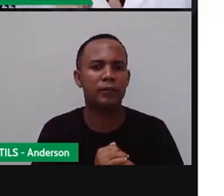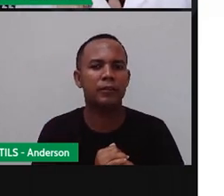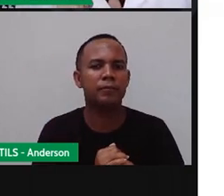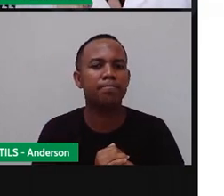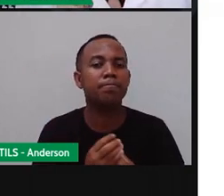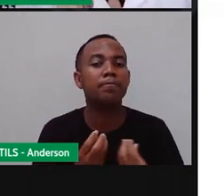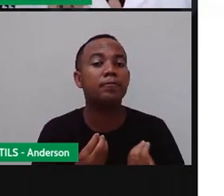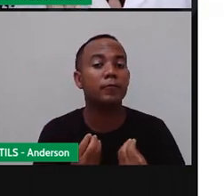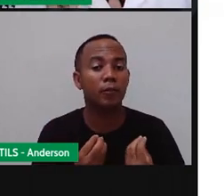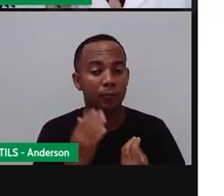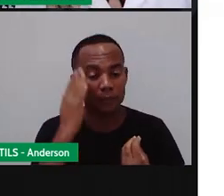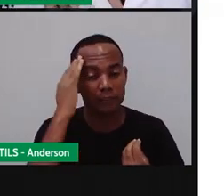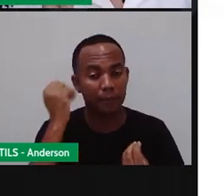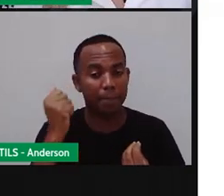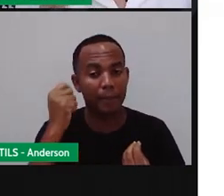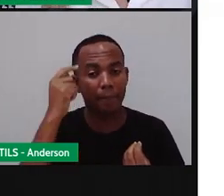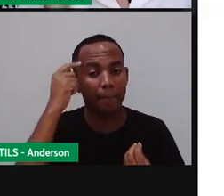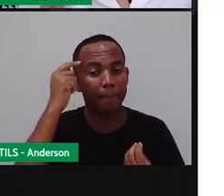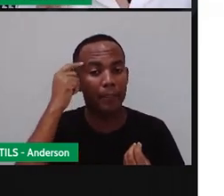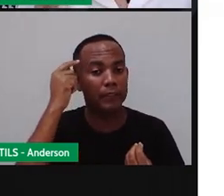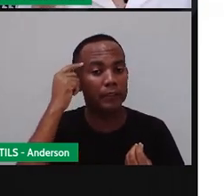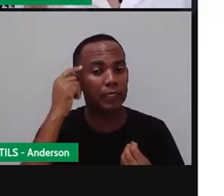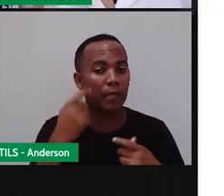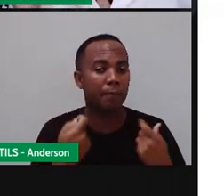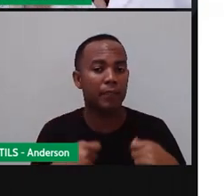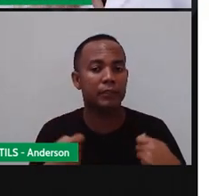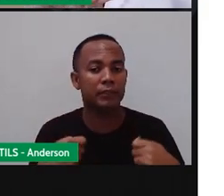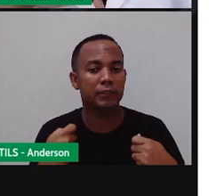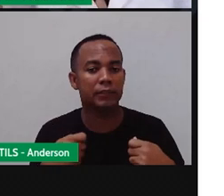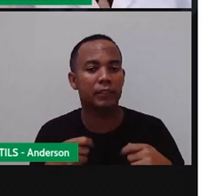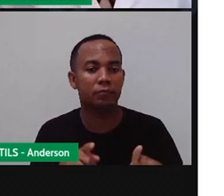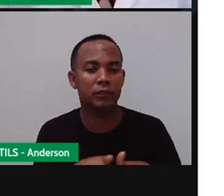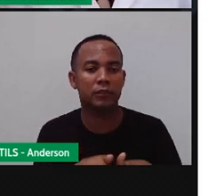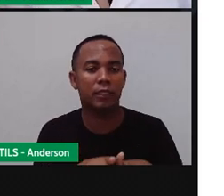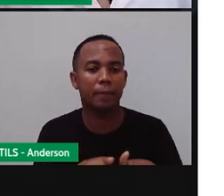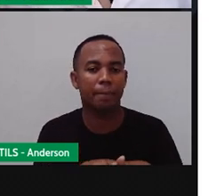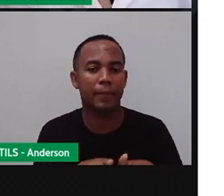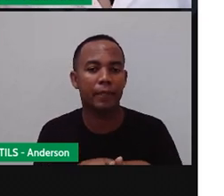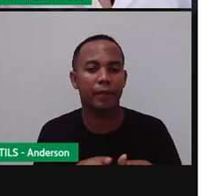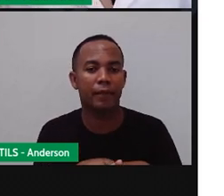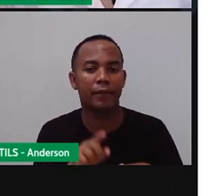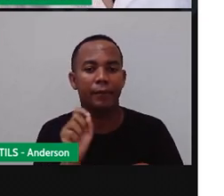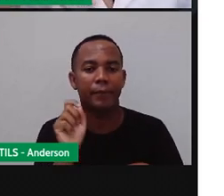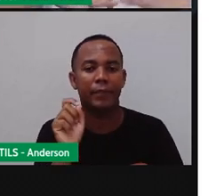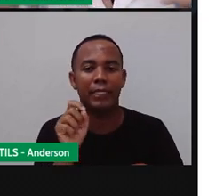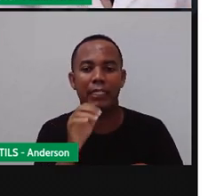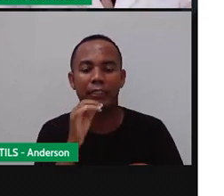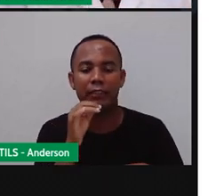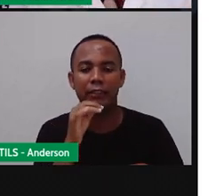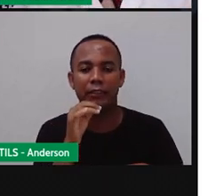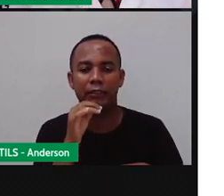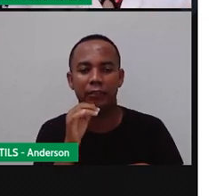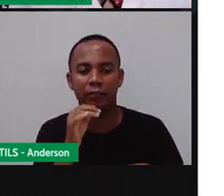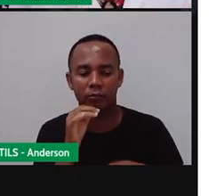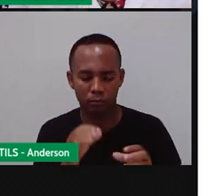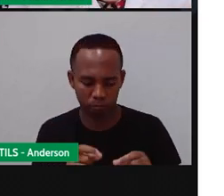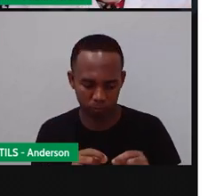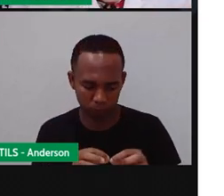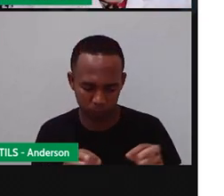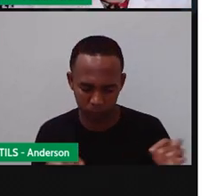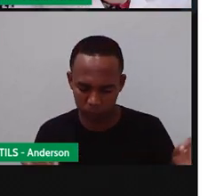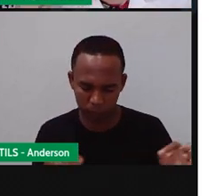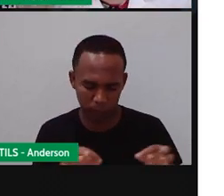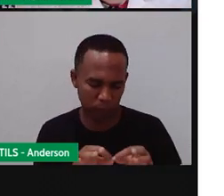sacada, na verdade, de pensar, precisamos também, fora medir o chão. Lembra que tinham? Que eles meio que faziam as medições dos